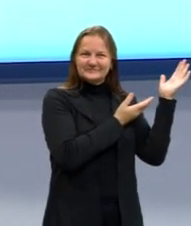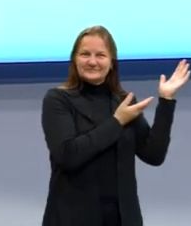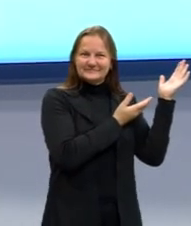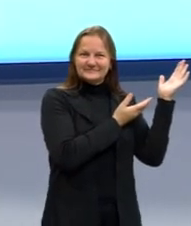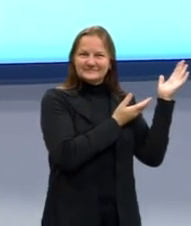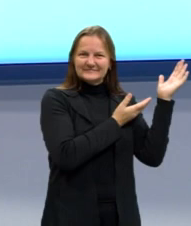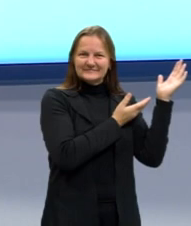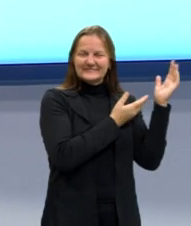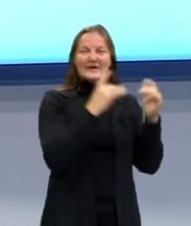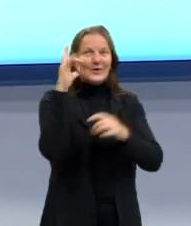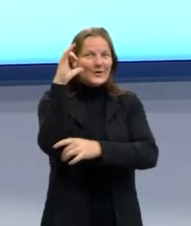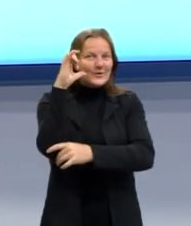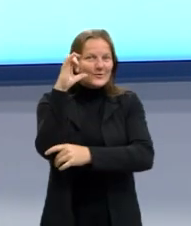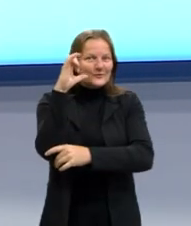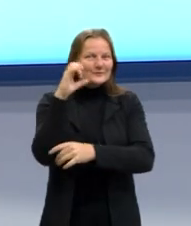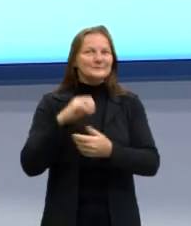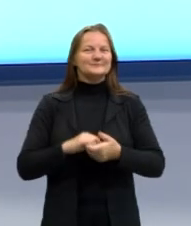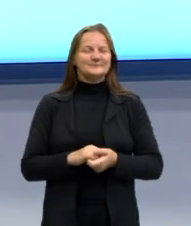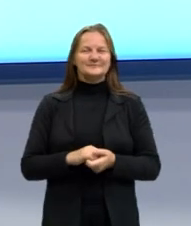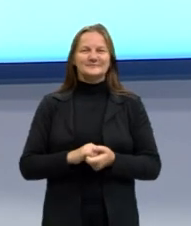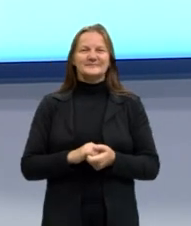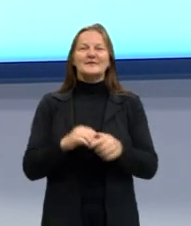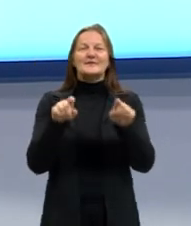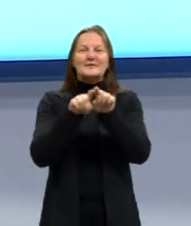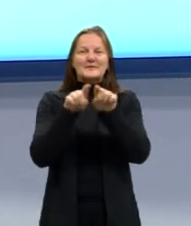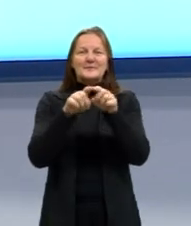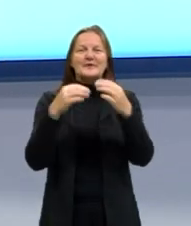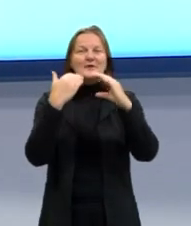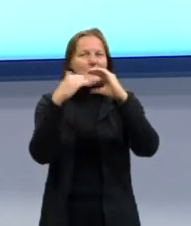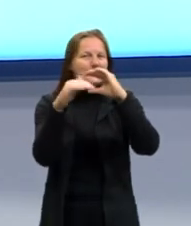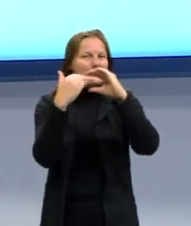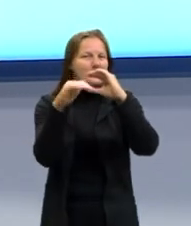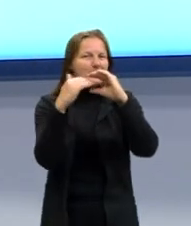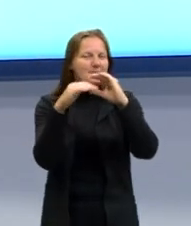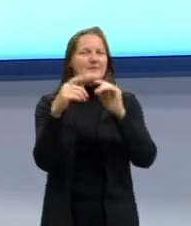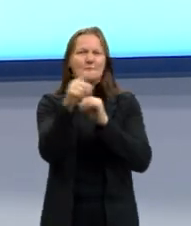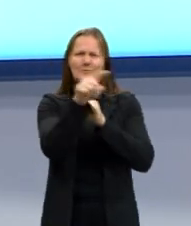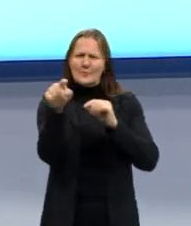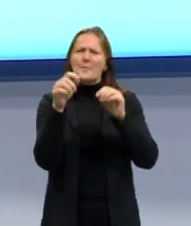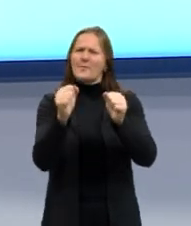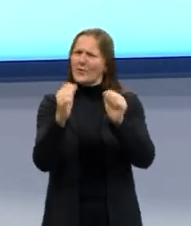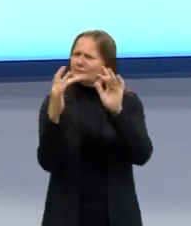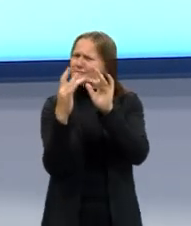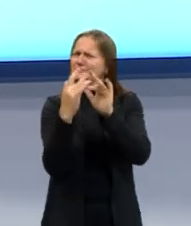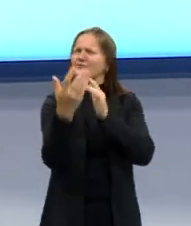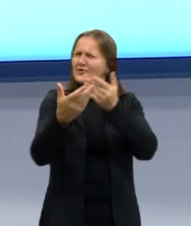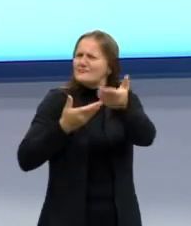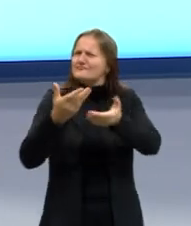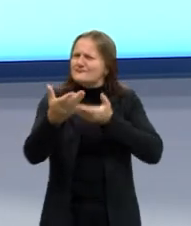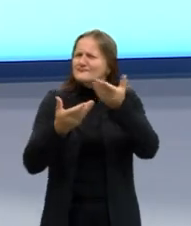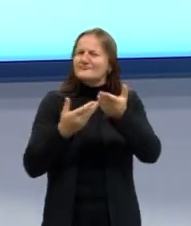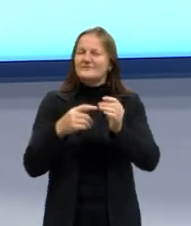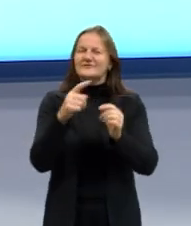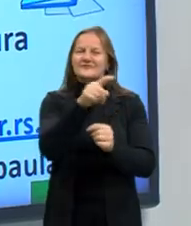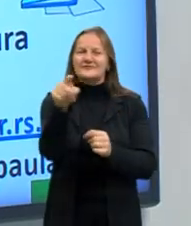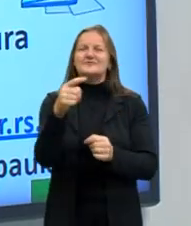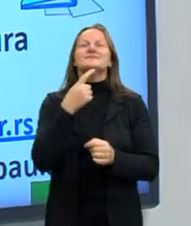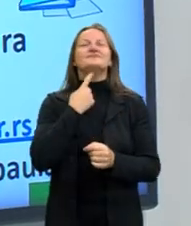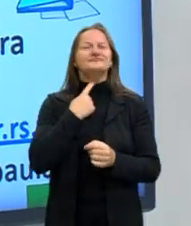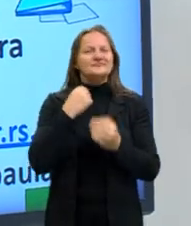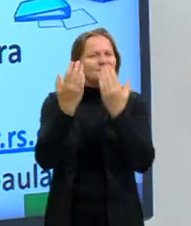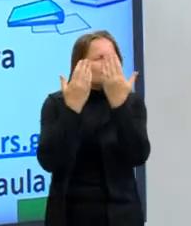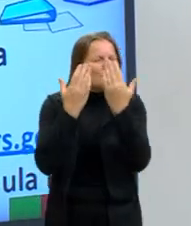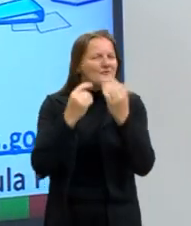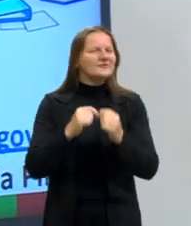Meu Instagram, Elisada Fontoura, e também o meu e-mail, para que vocês possam entrar em contato caso vocês tenham